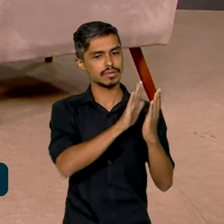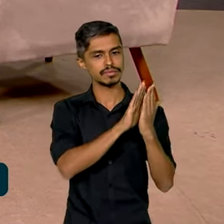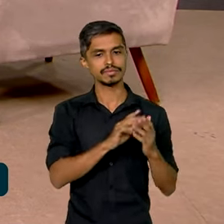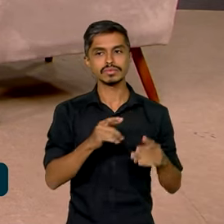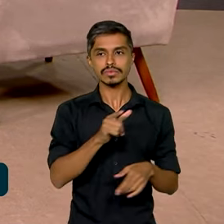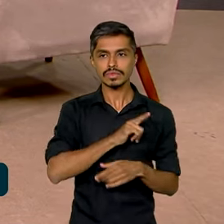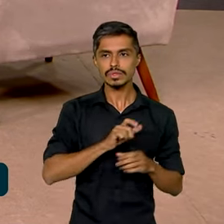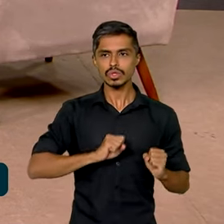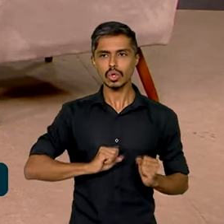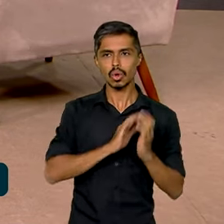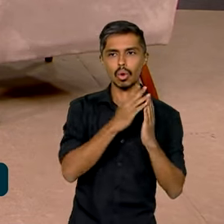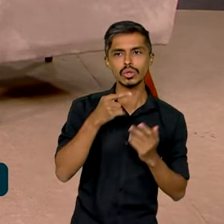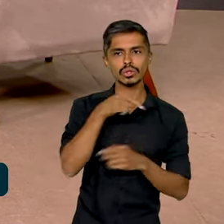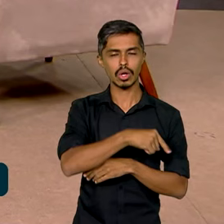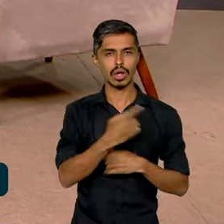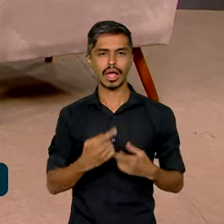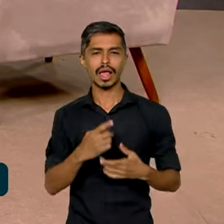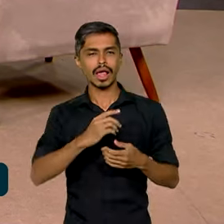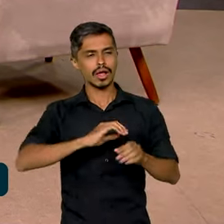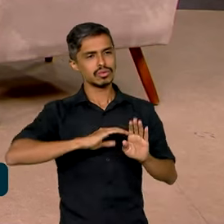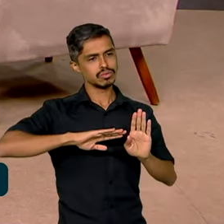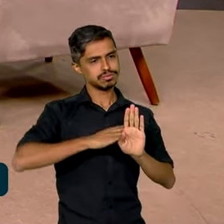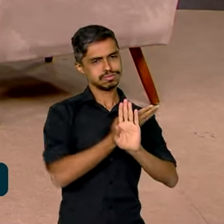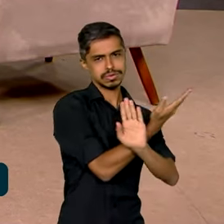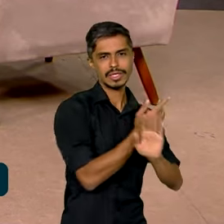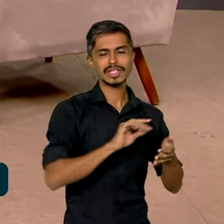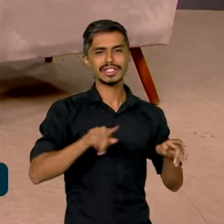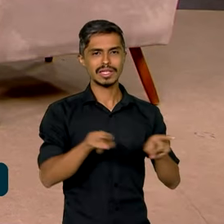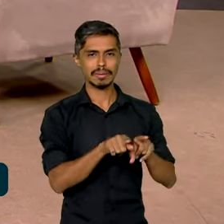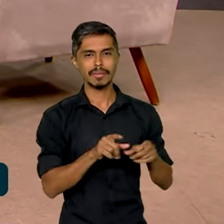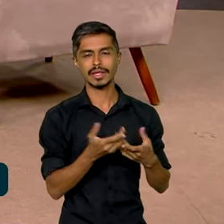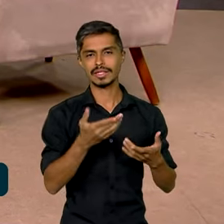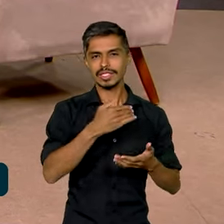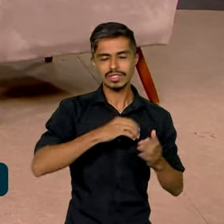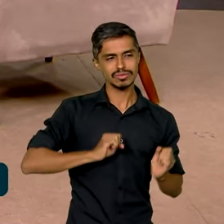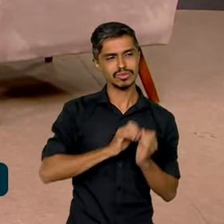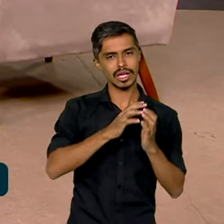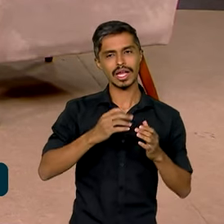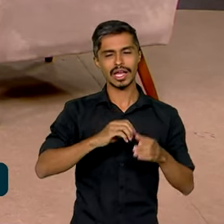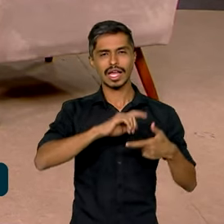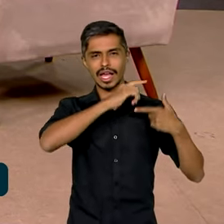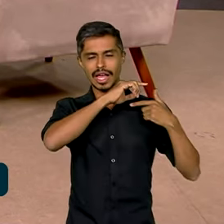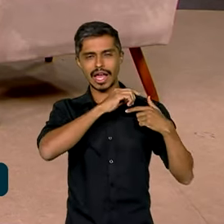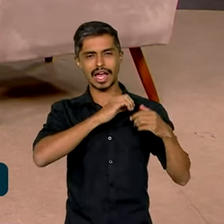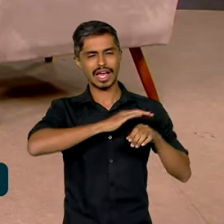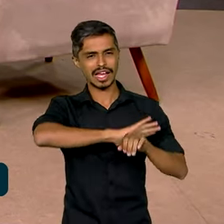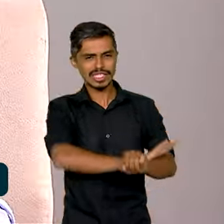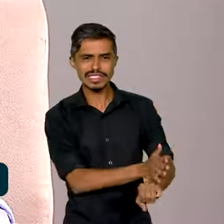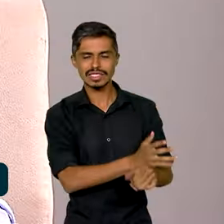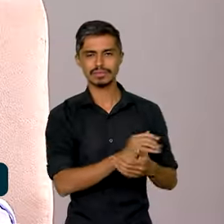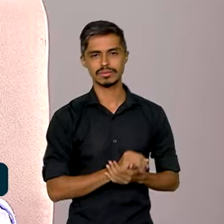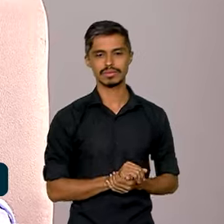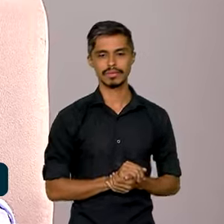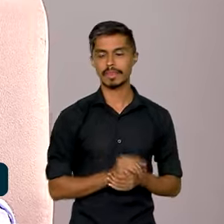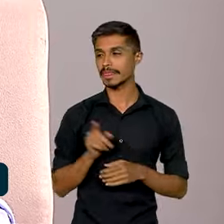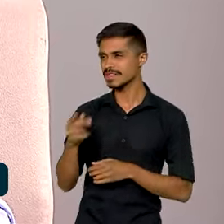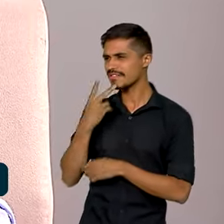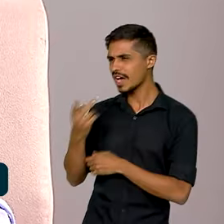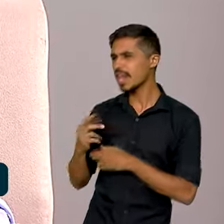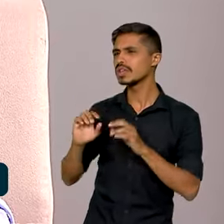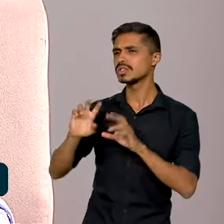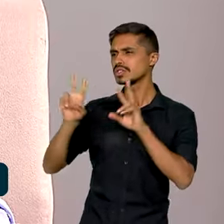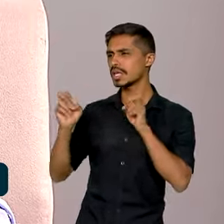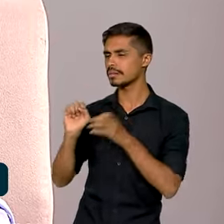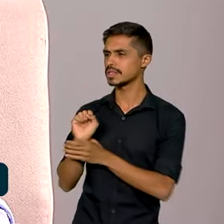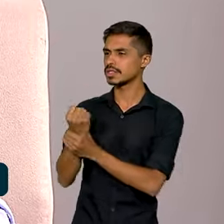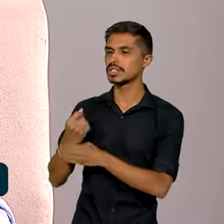Combater o racismo estrutural para enfrentar a violência institucional. O senhor fala da segurança. Realmente, a gente tem acompanhado ao